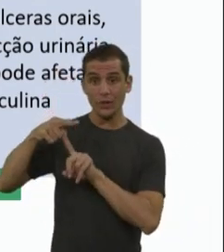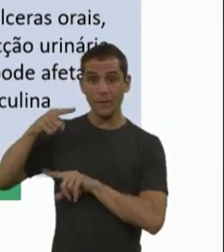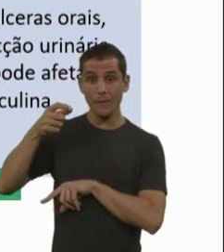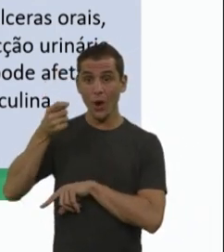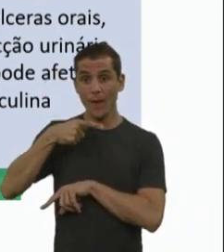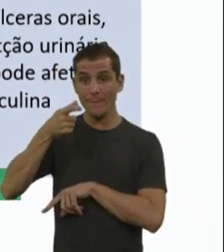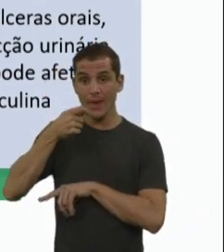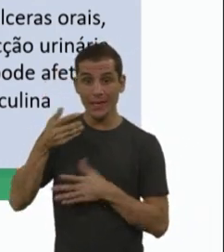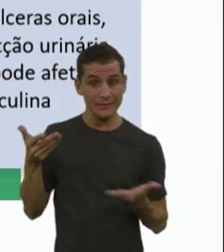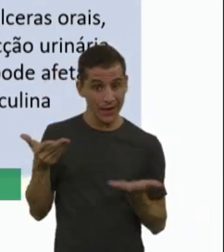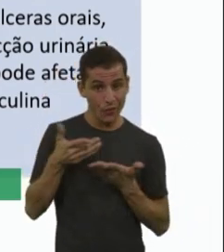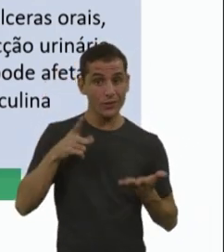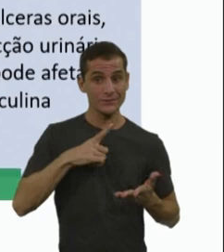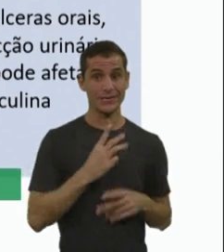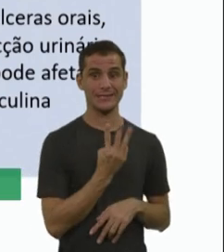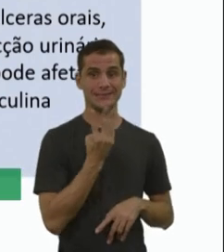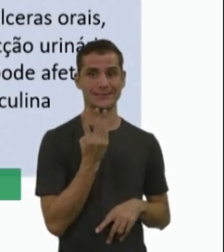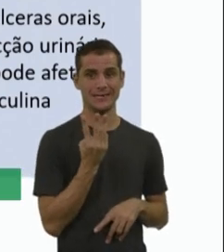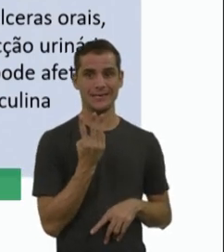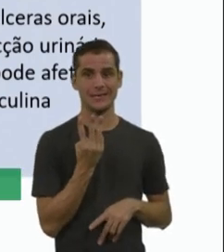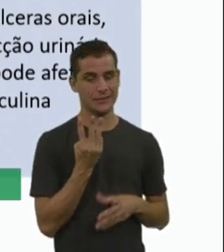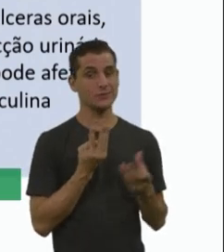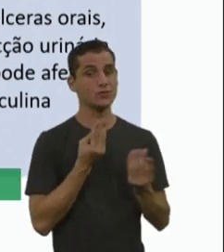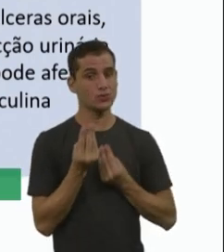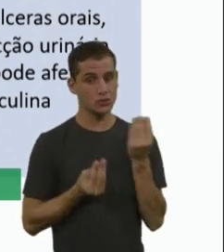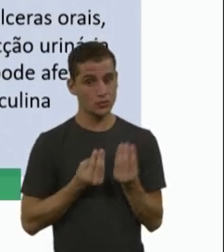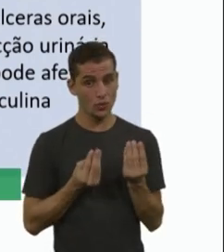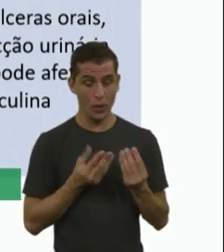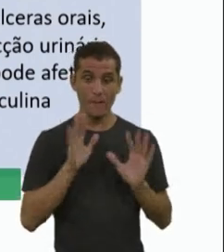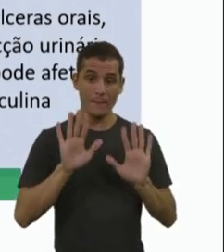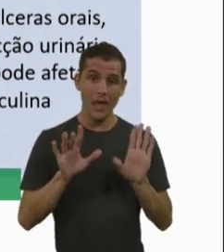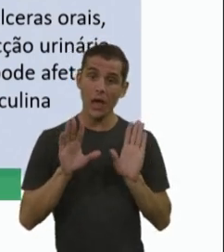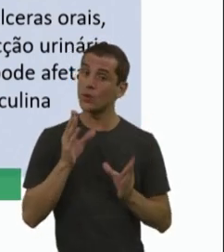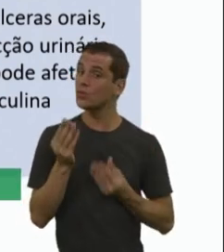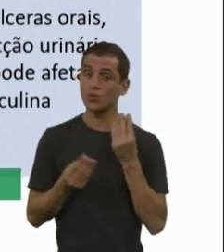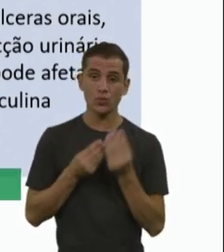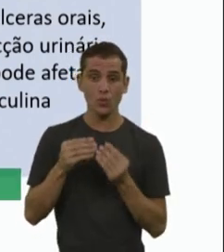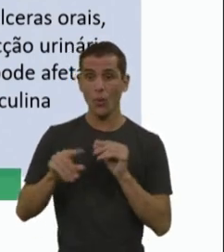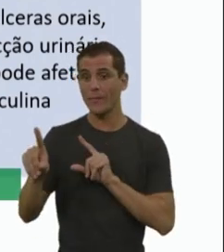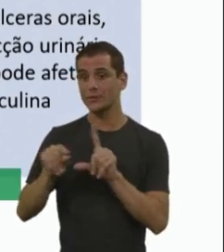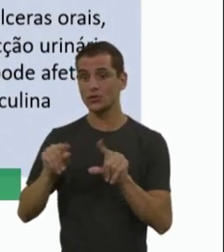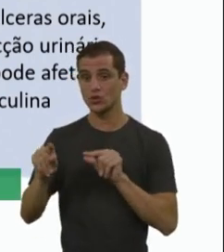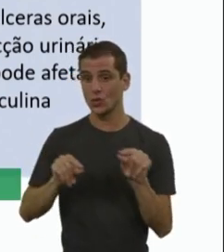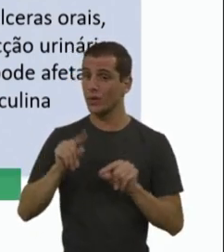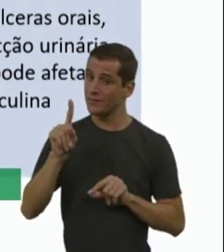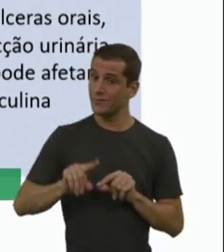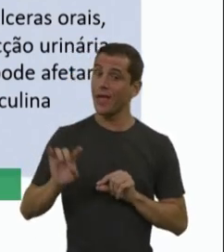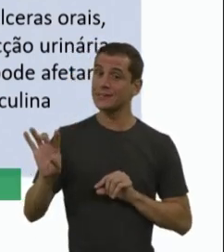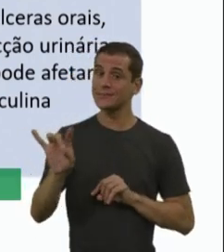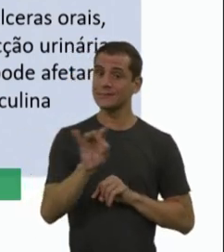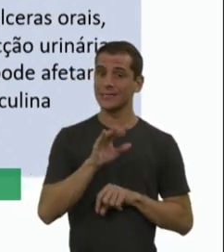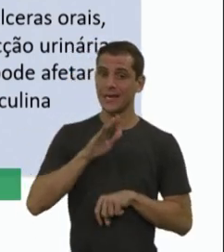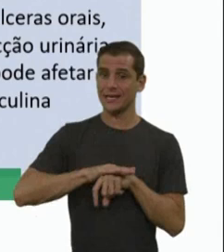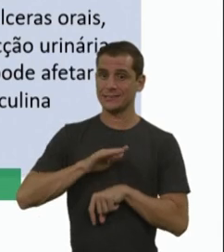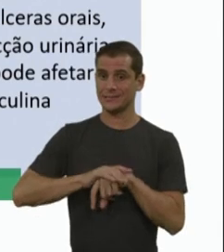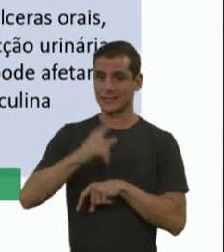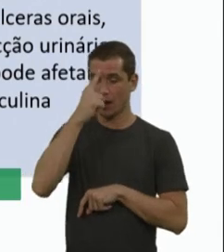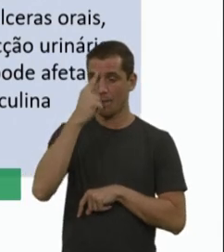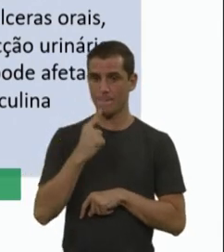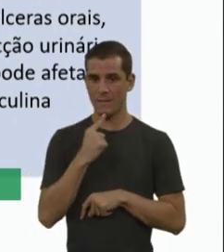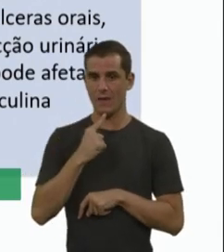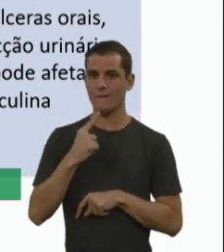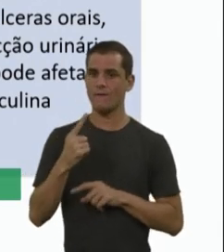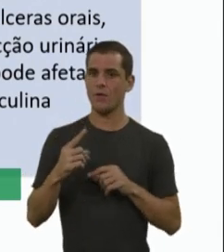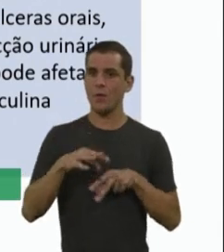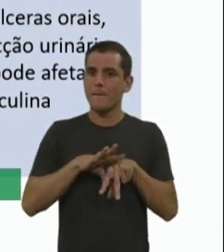terapias, então, como é que a gente faz essa escolha? Essa escolha, é individualizada, então, eu tenho que ver quais são as características do paciente, quais são também